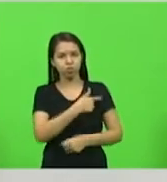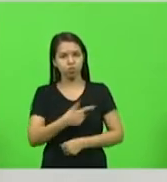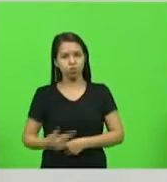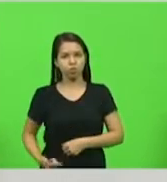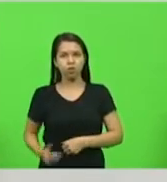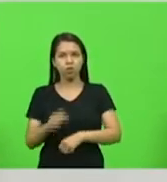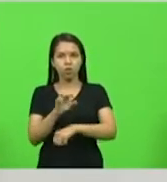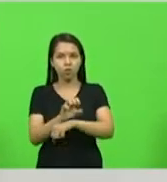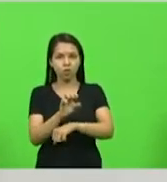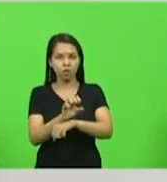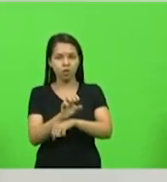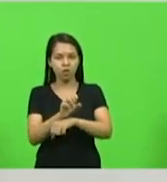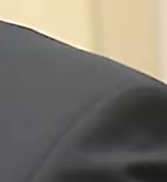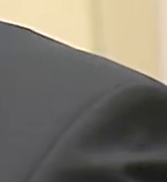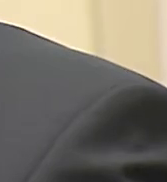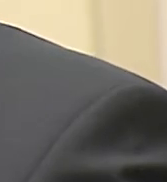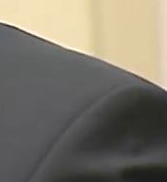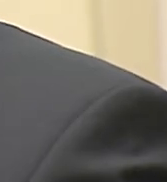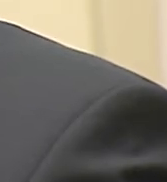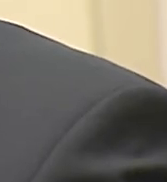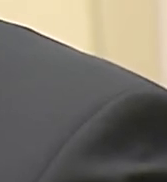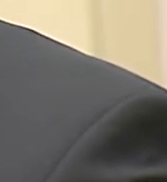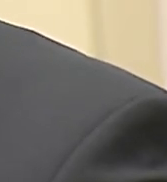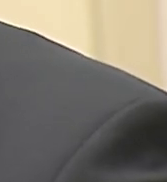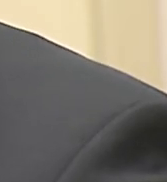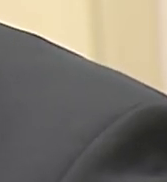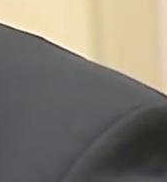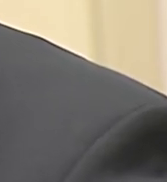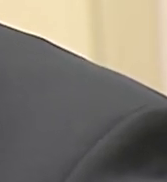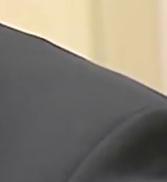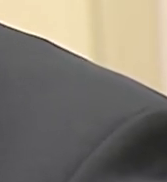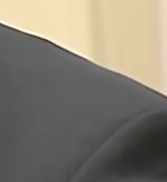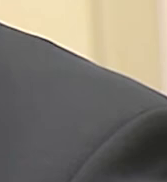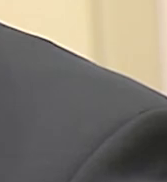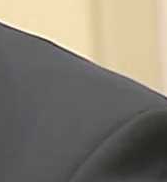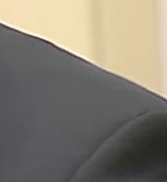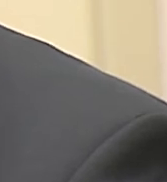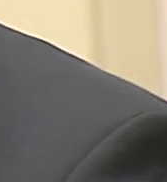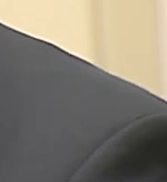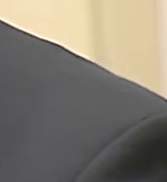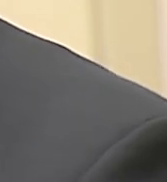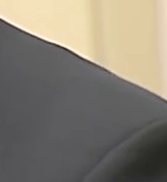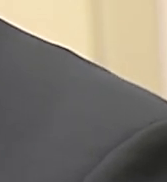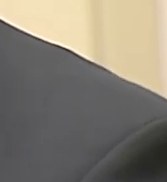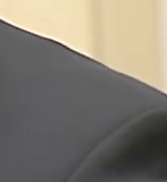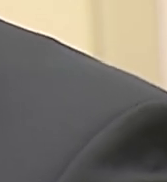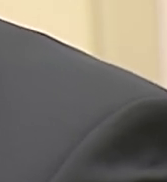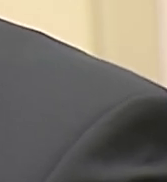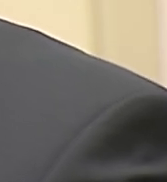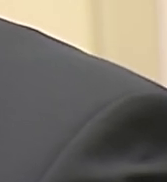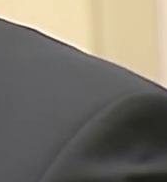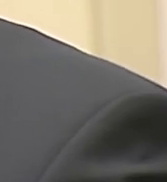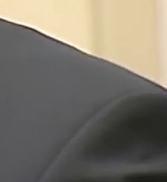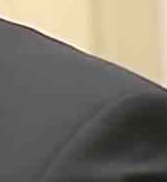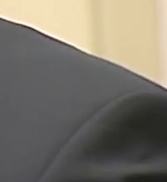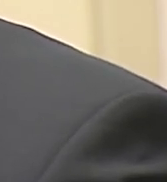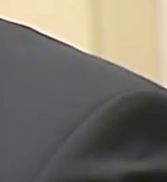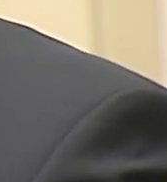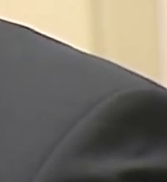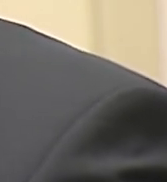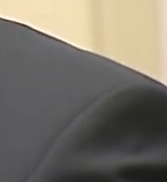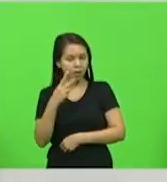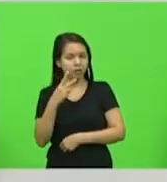melhorar Santa Catarina. O governador citou as parcerias que vêm permitindo a realização de obras de